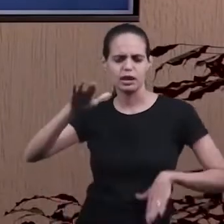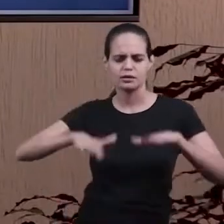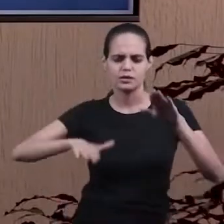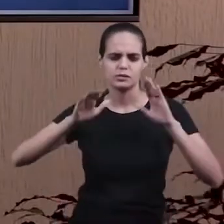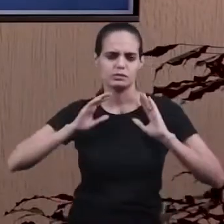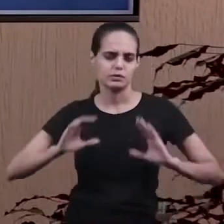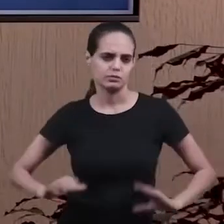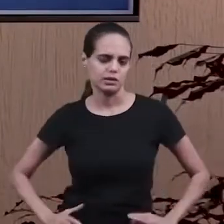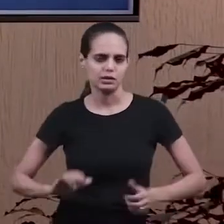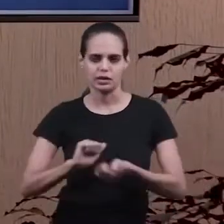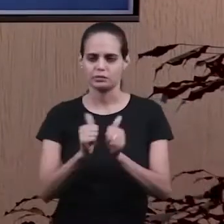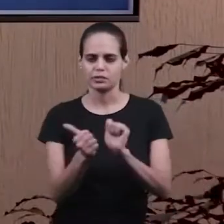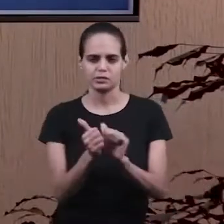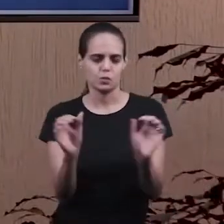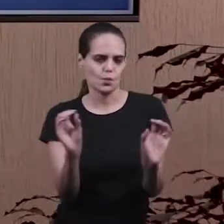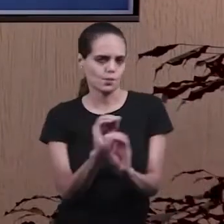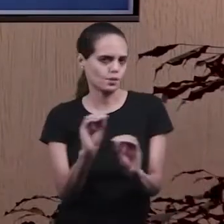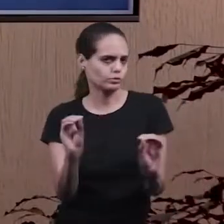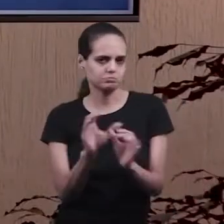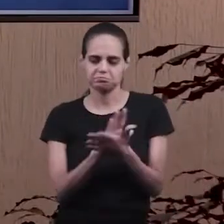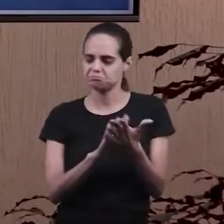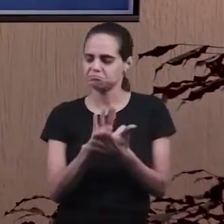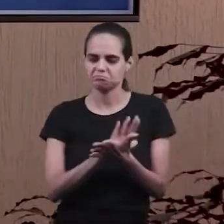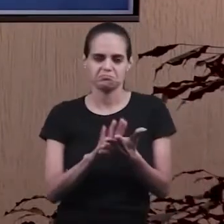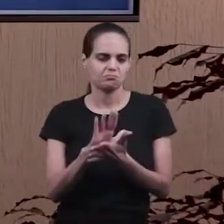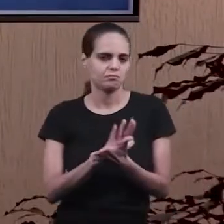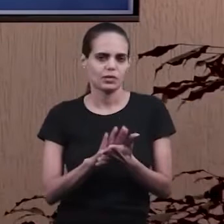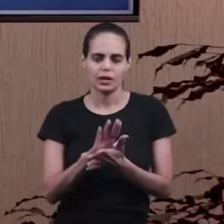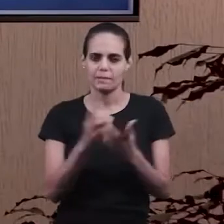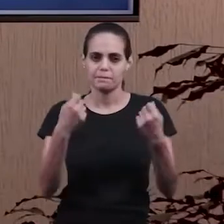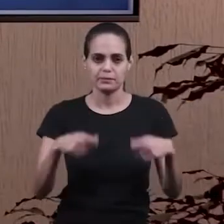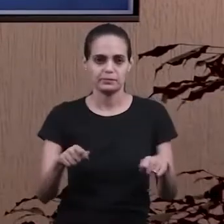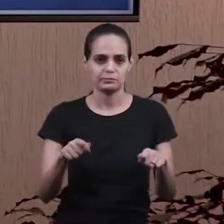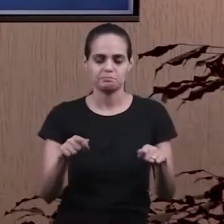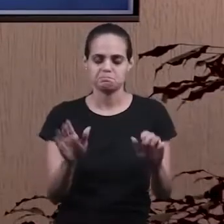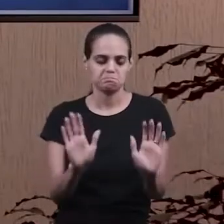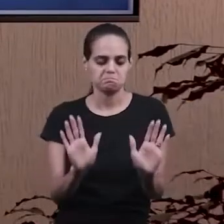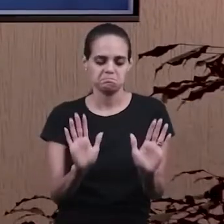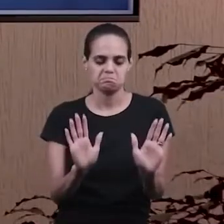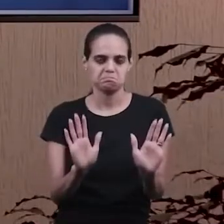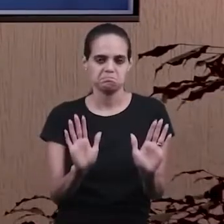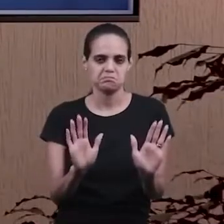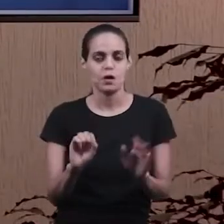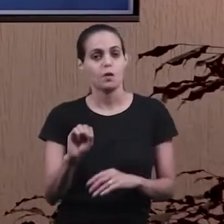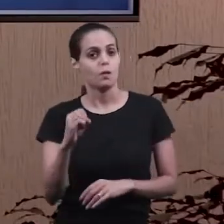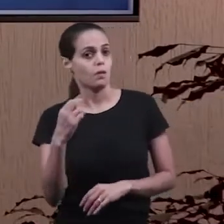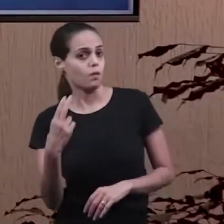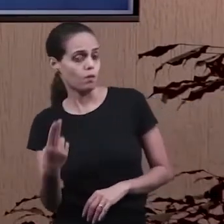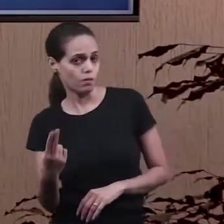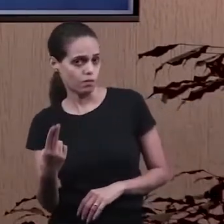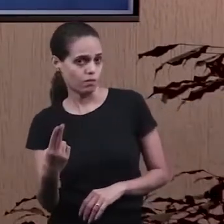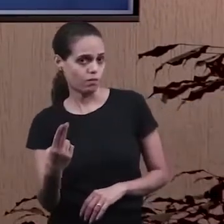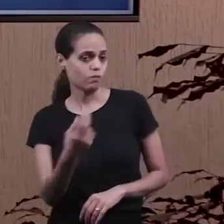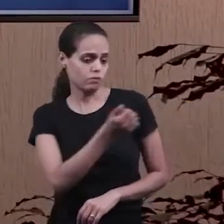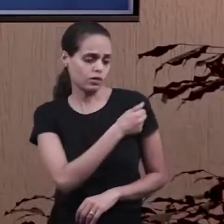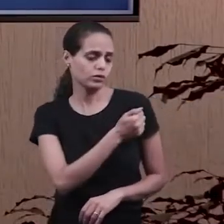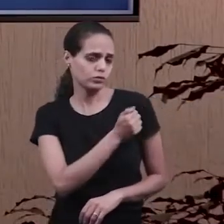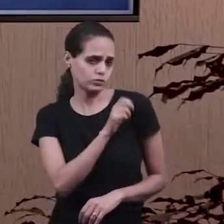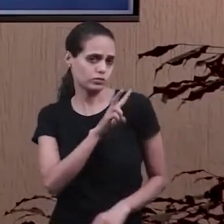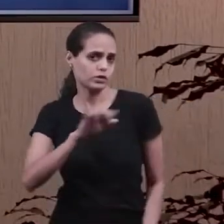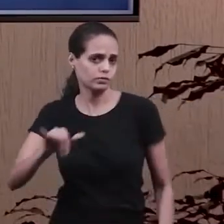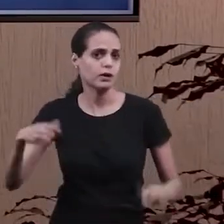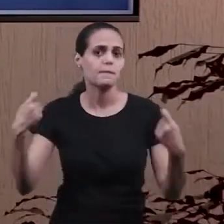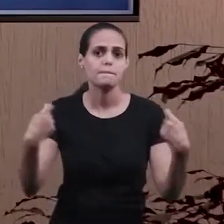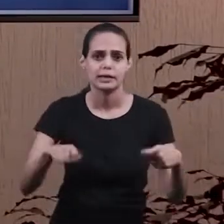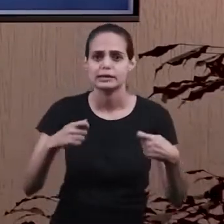de nenhuma adaptação, de nada que vocês precisam fazer para essa criança, há uma ou outro aluno que vai precisar